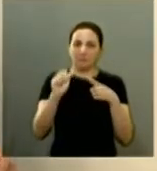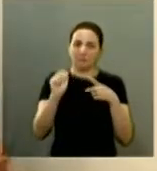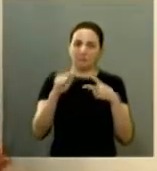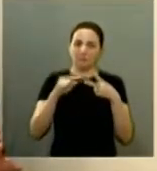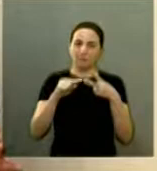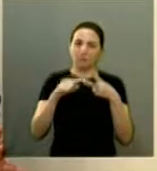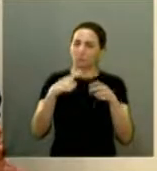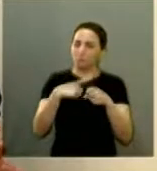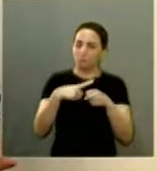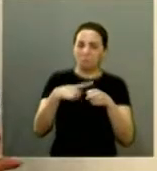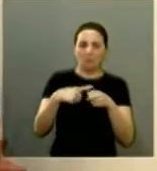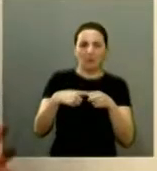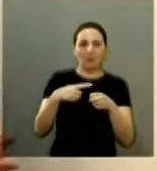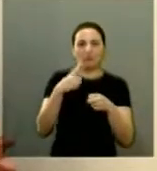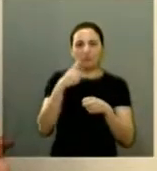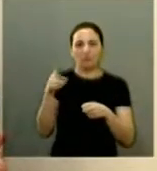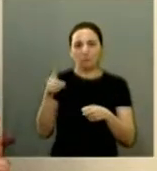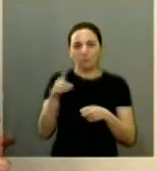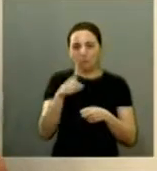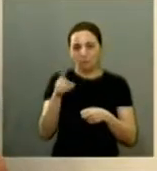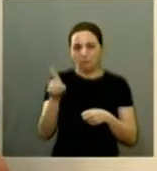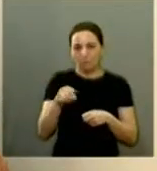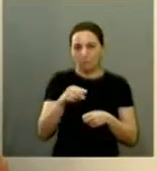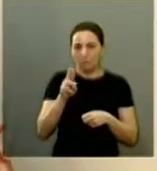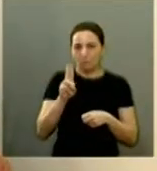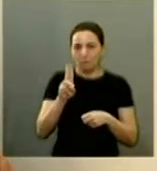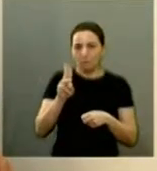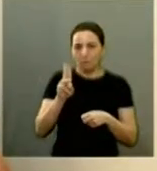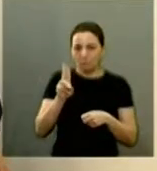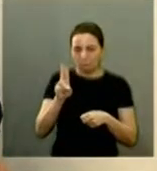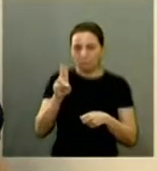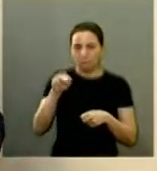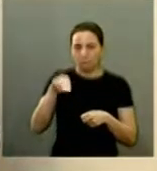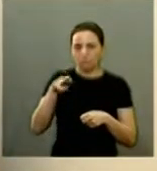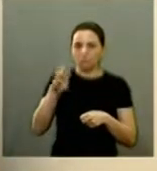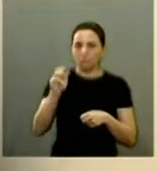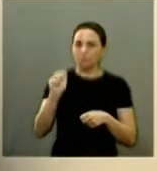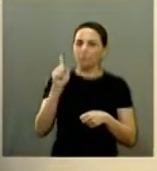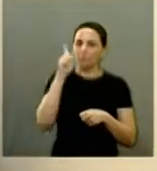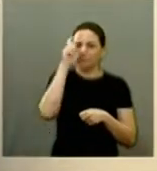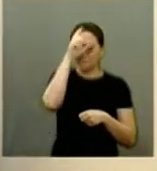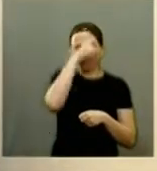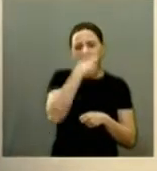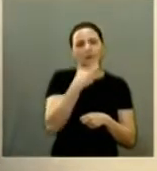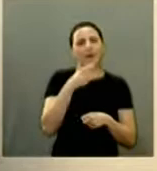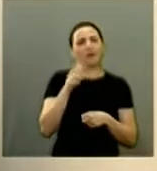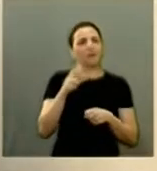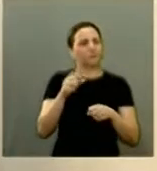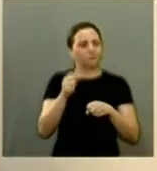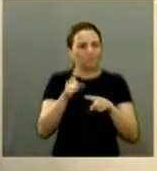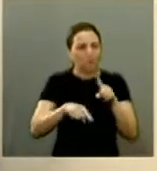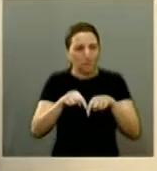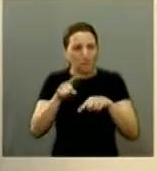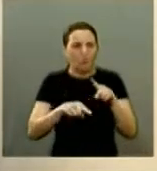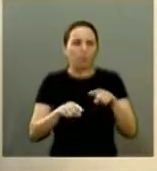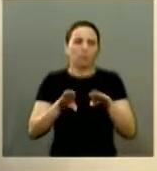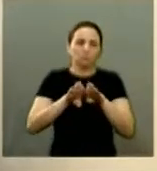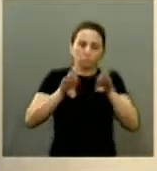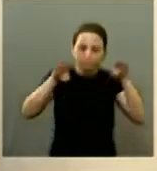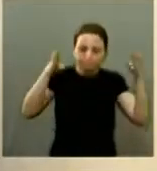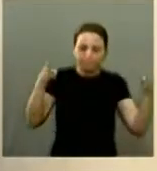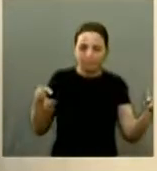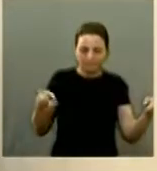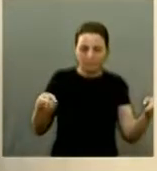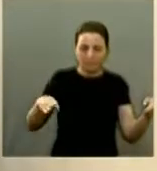que para fazer aula de Zumba tem que ter um palco teve custo é uma dificuldade a gente sabe a dificuldade que está a cidade